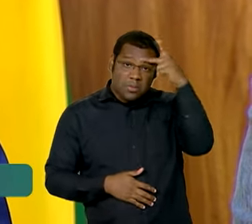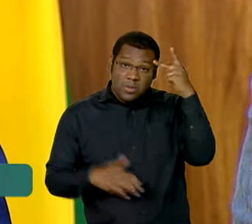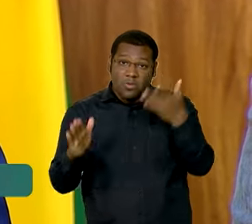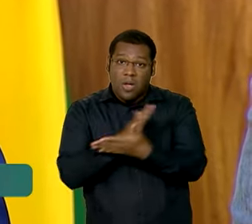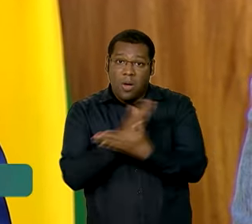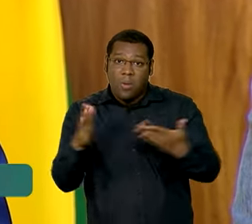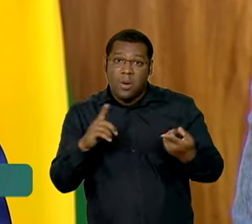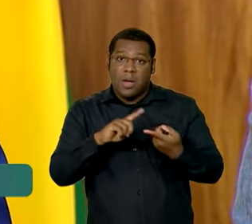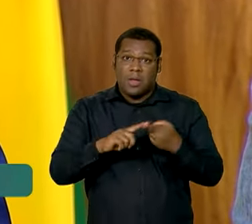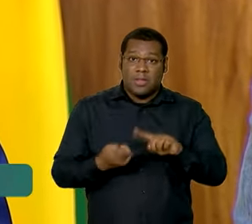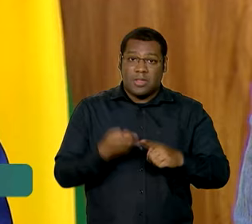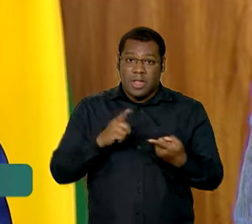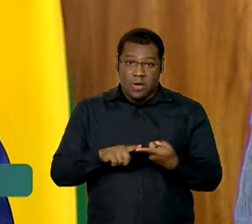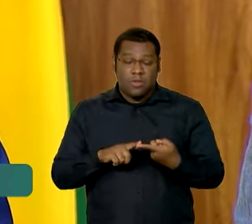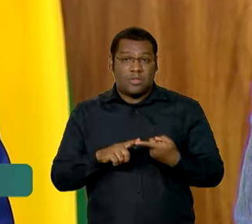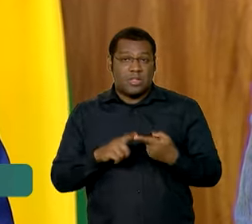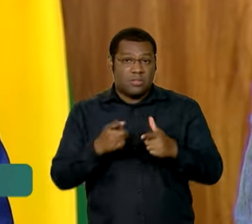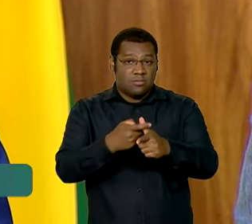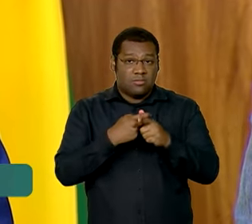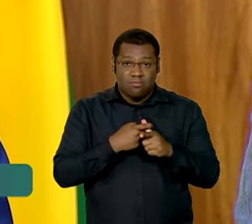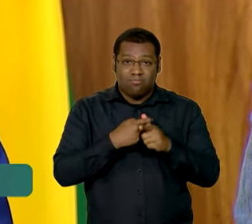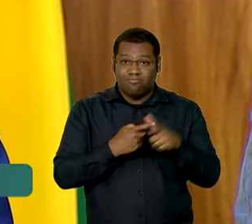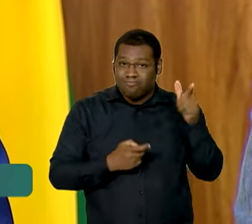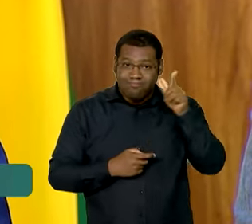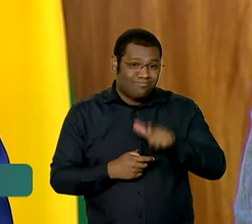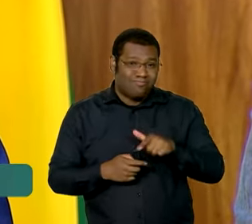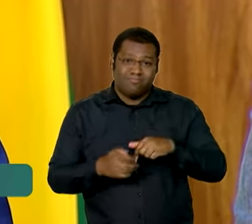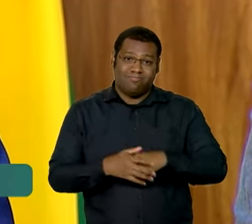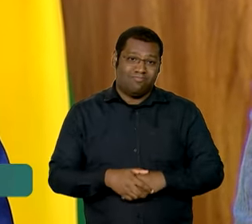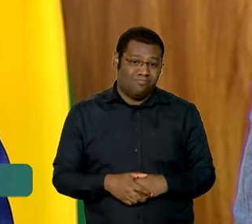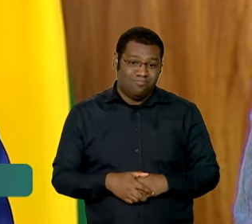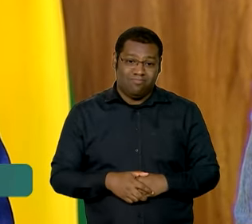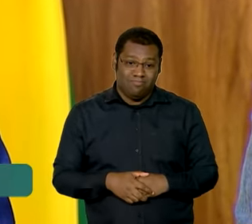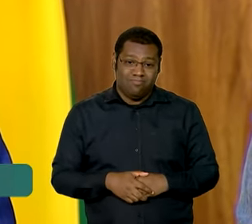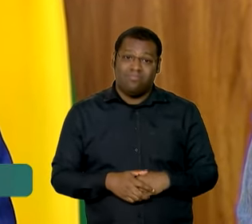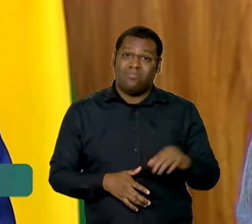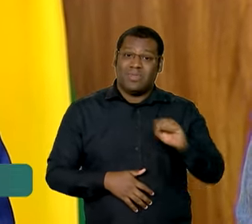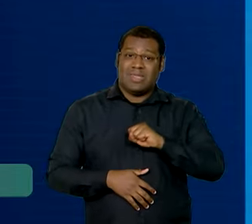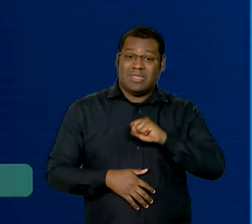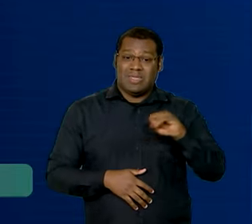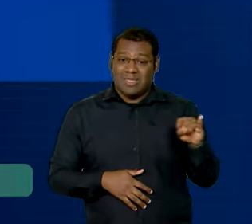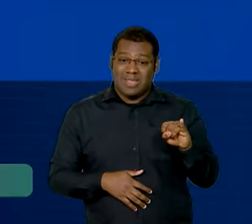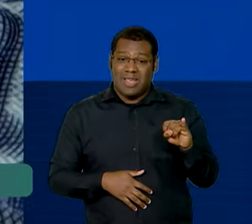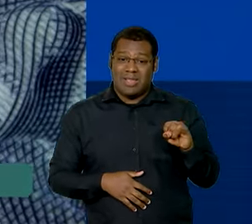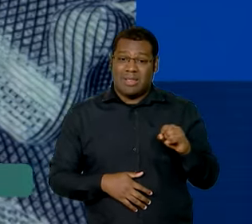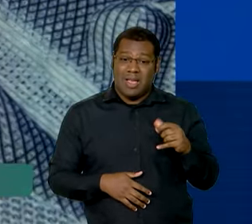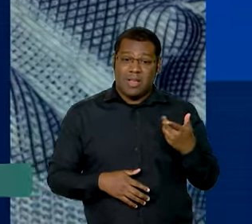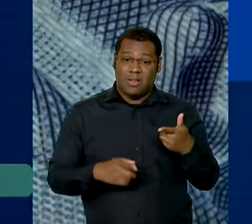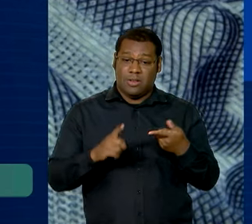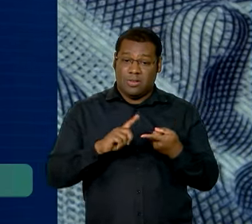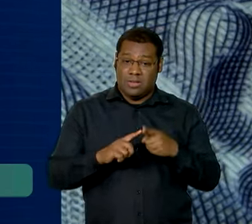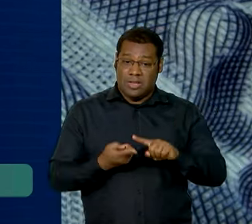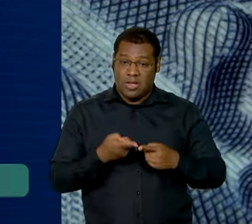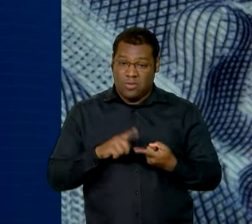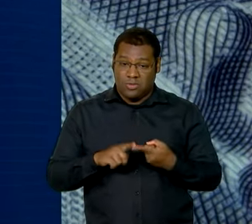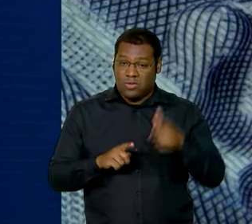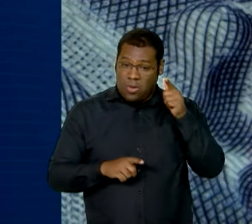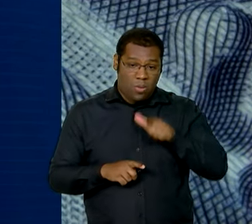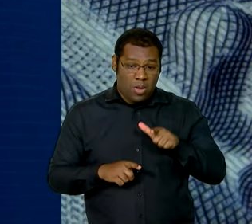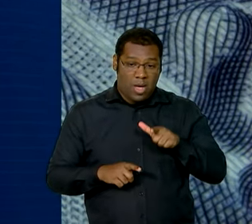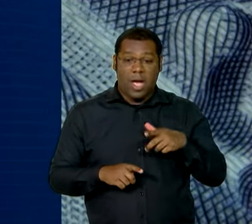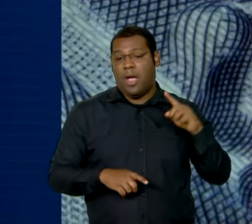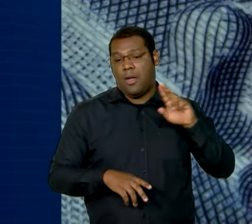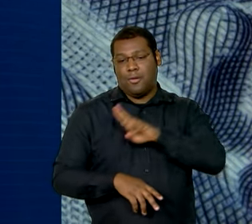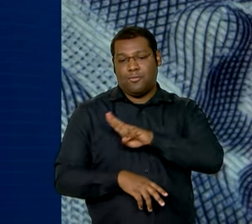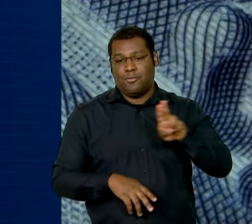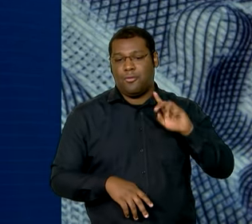porque ou a pessoa paga o que deve, ou ela fica no cadastro negativada. Além disso, o Sebrae